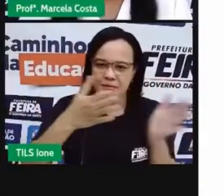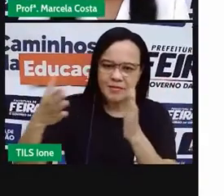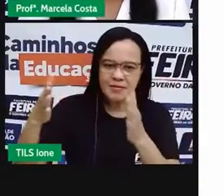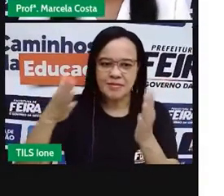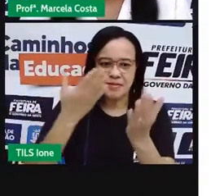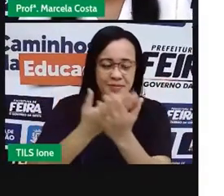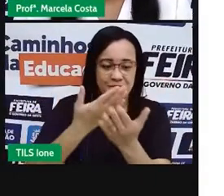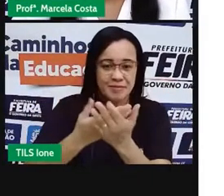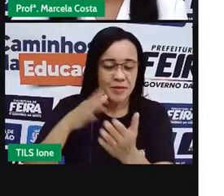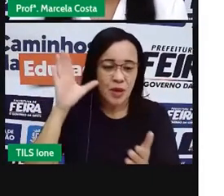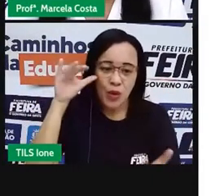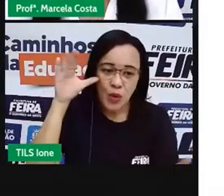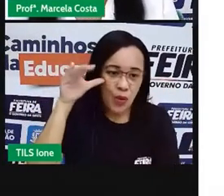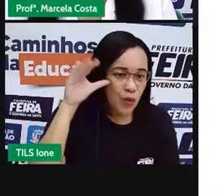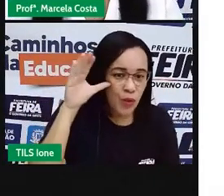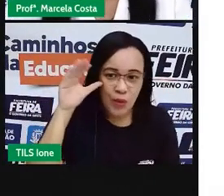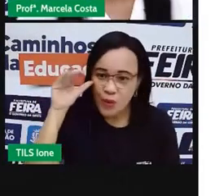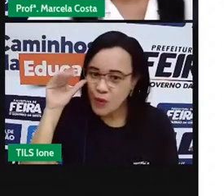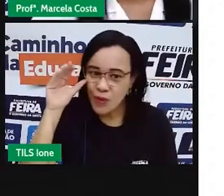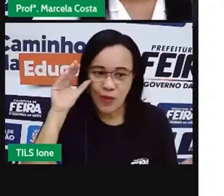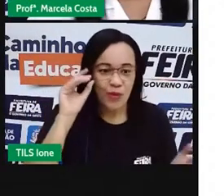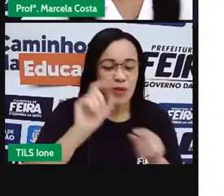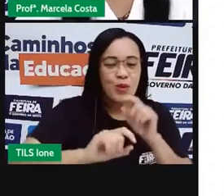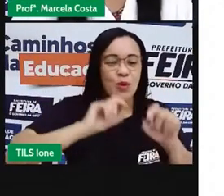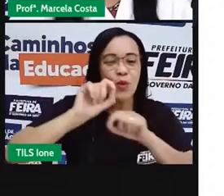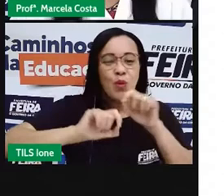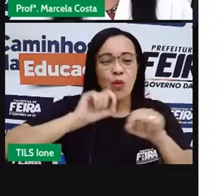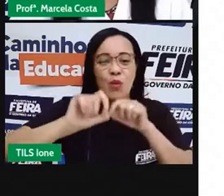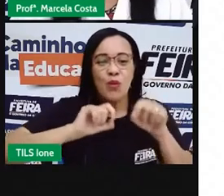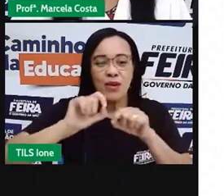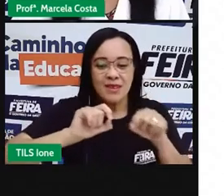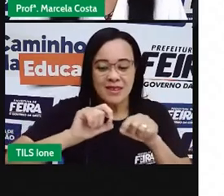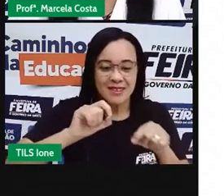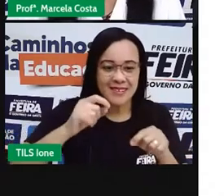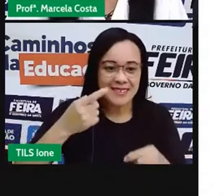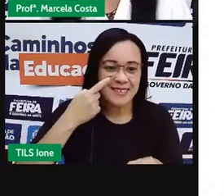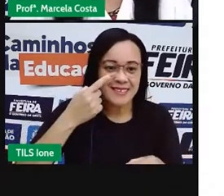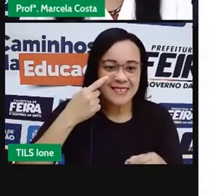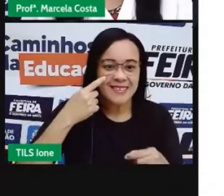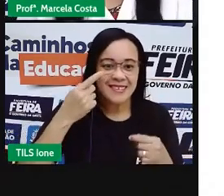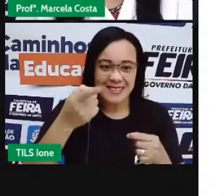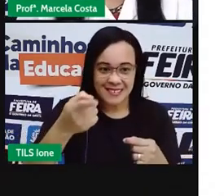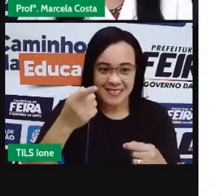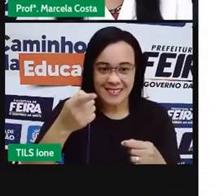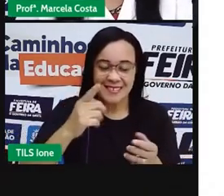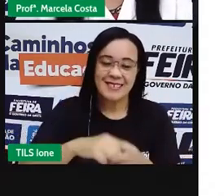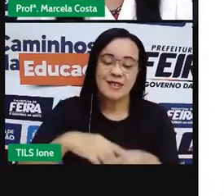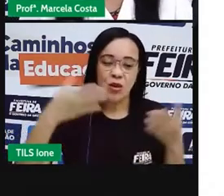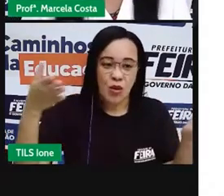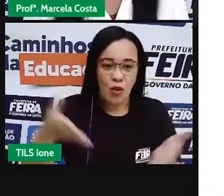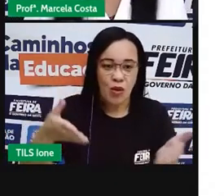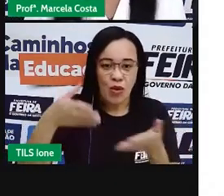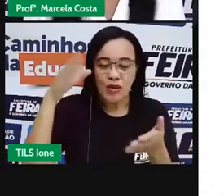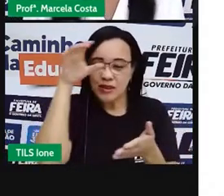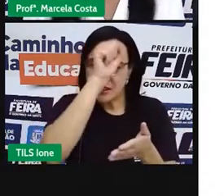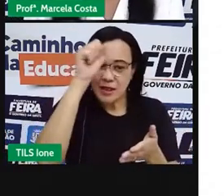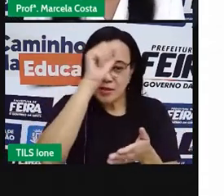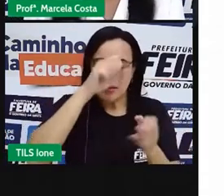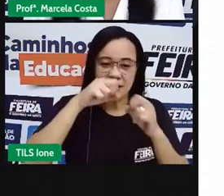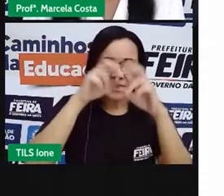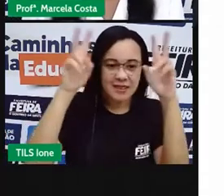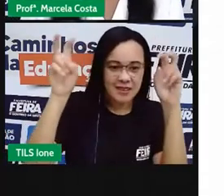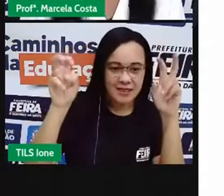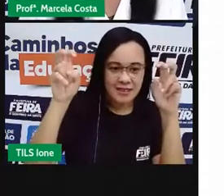Está curiosa? Está curioso? Olha só, hoje nós vamos falar sobre o tema